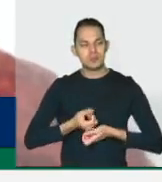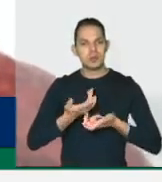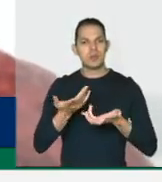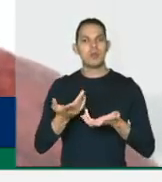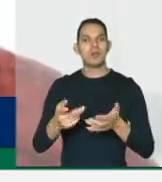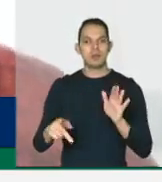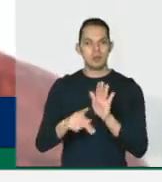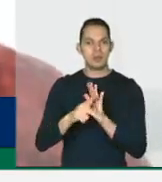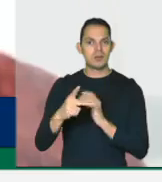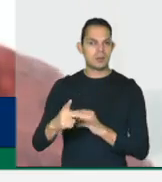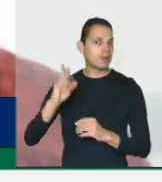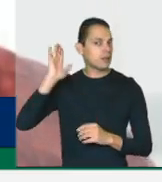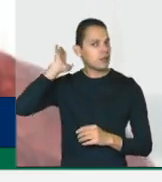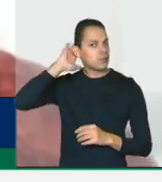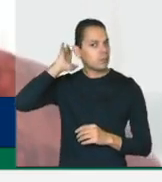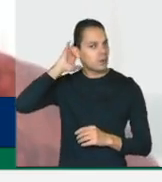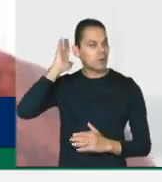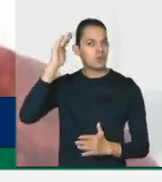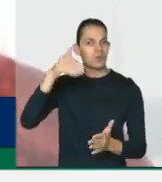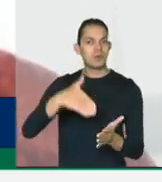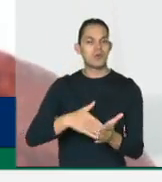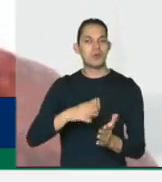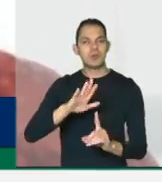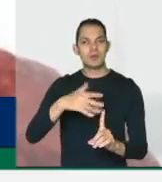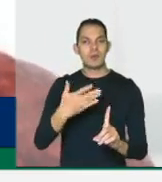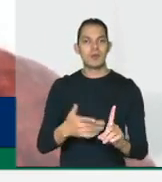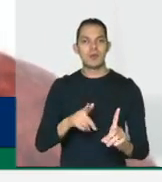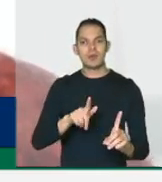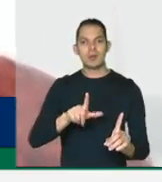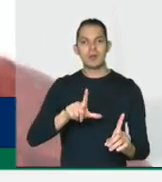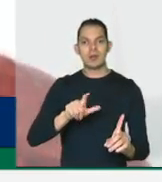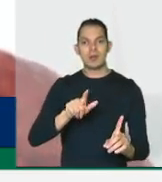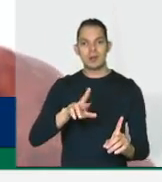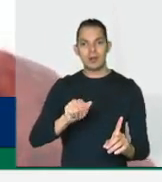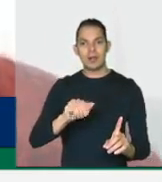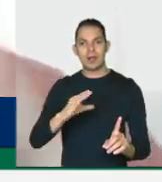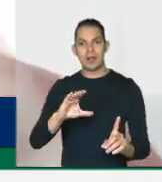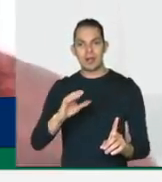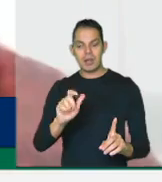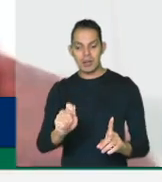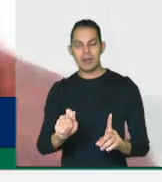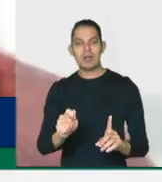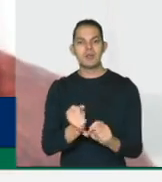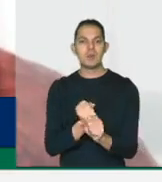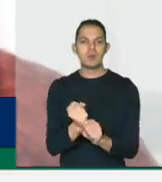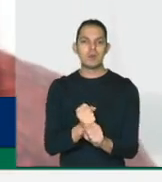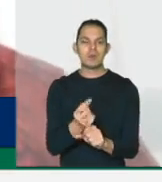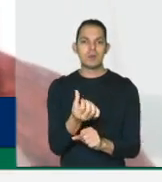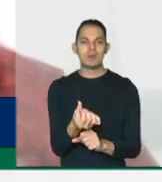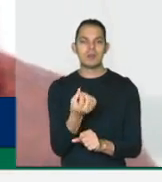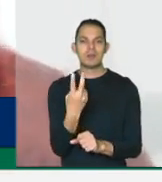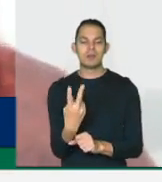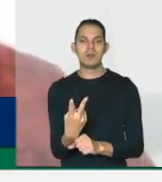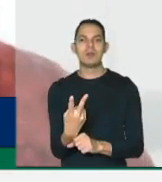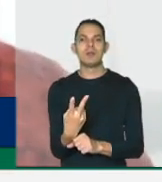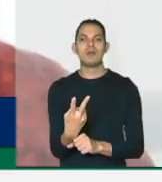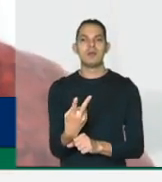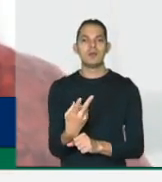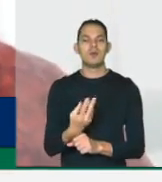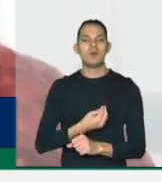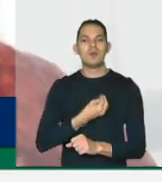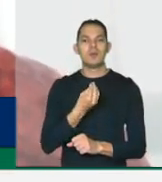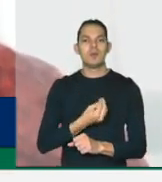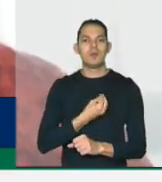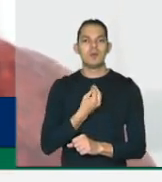paraense, e por fim homenagear a dona Graça, Graciete Castro, que por 62 anos, mandou viva a